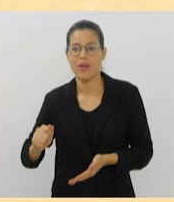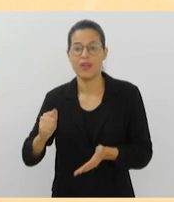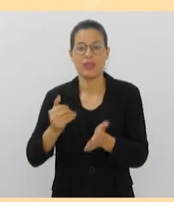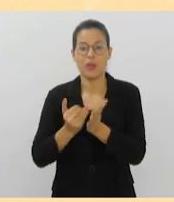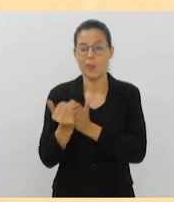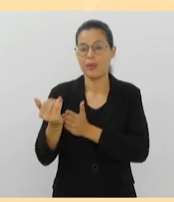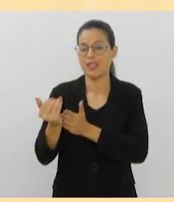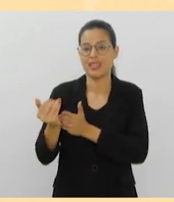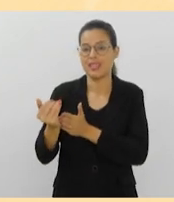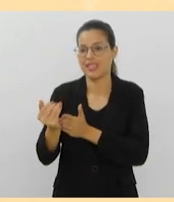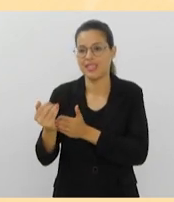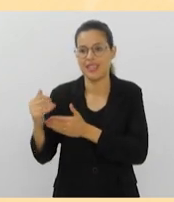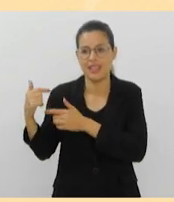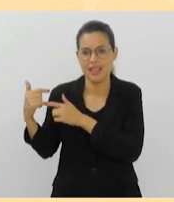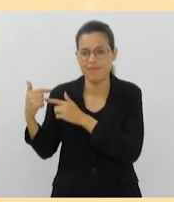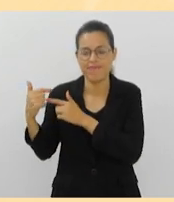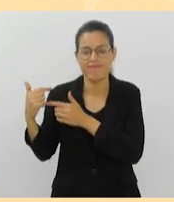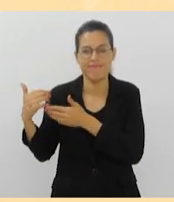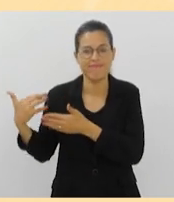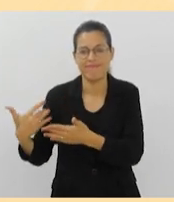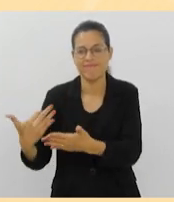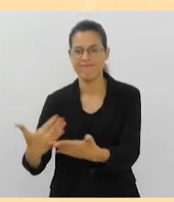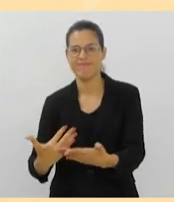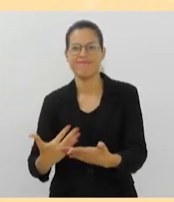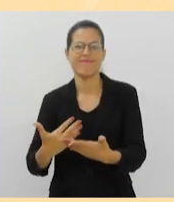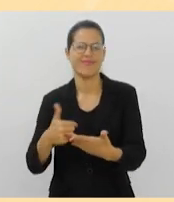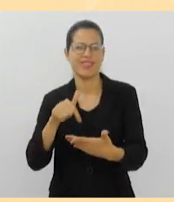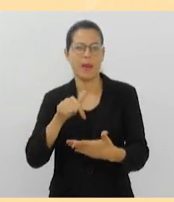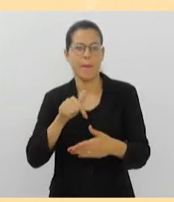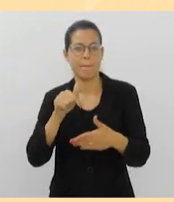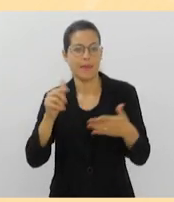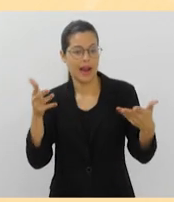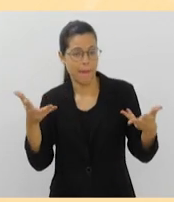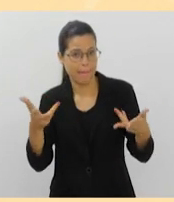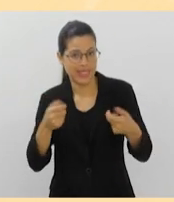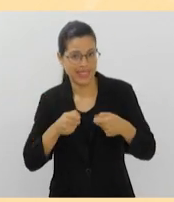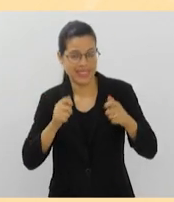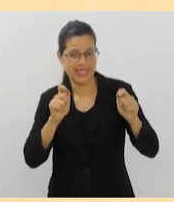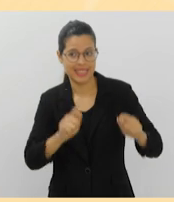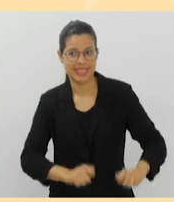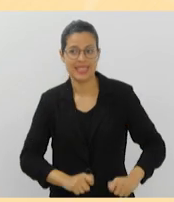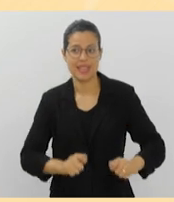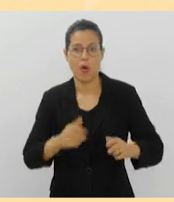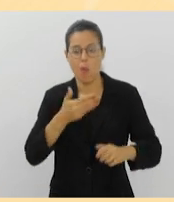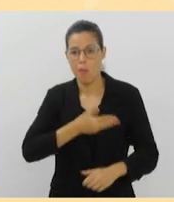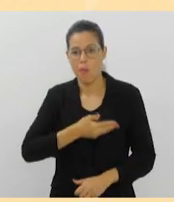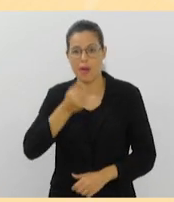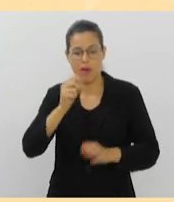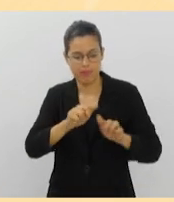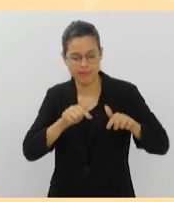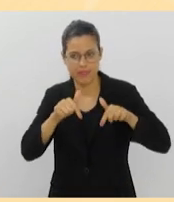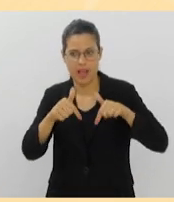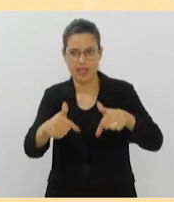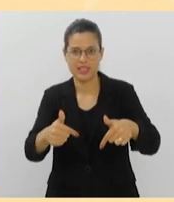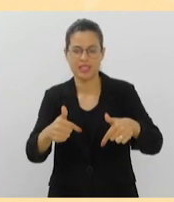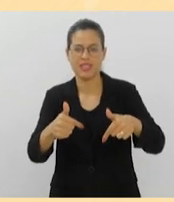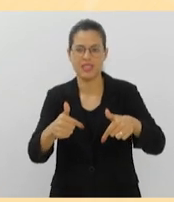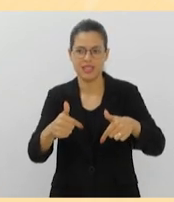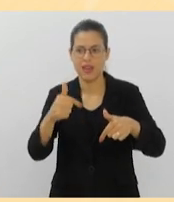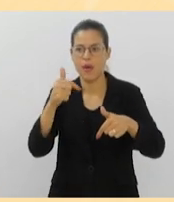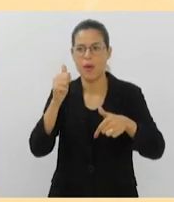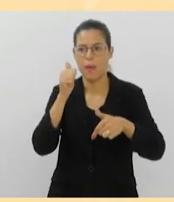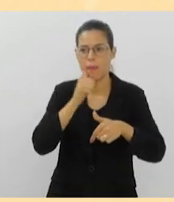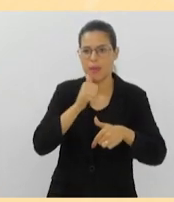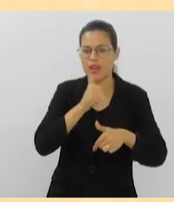jornada do Breaking Social para capacitar, dar o melhor possível a todos os b-boys e as b